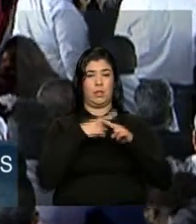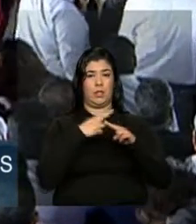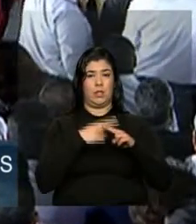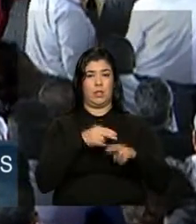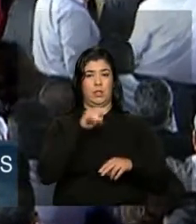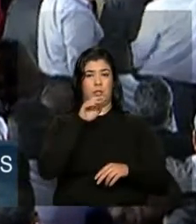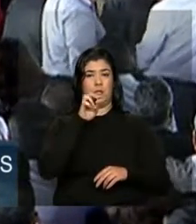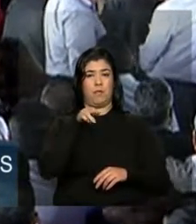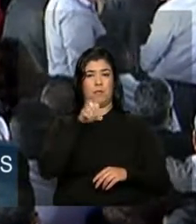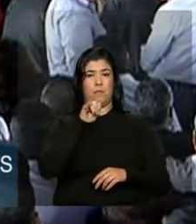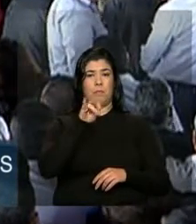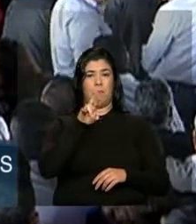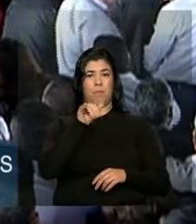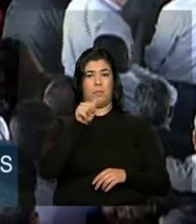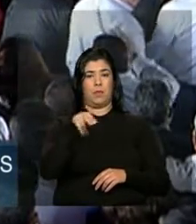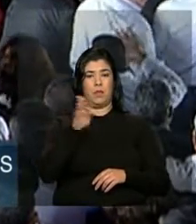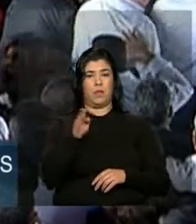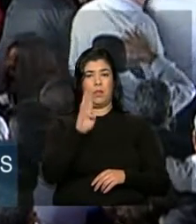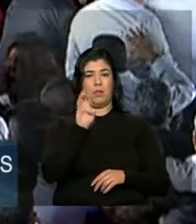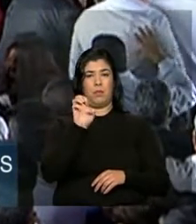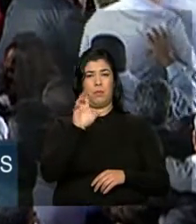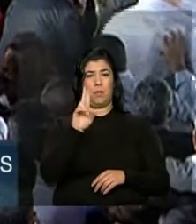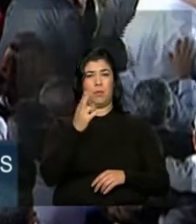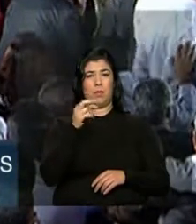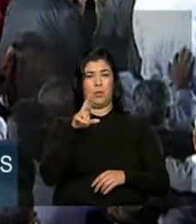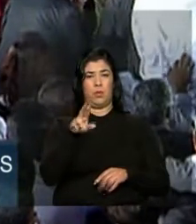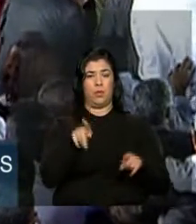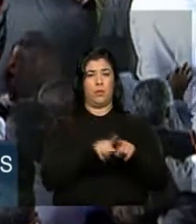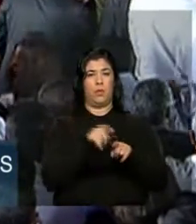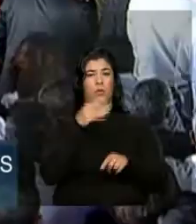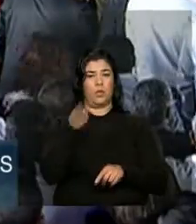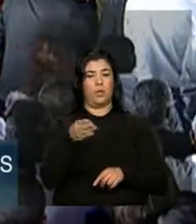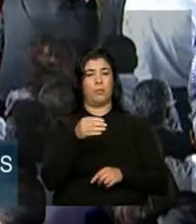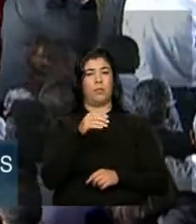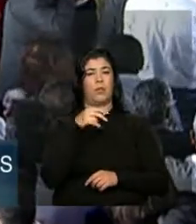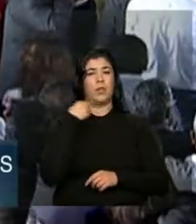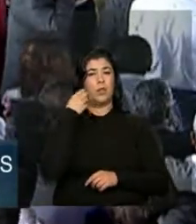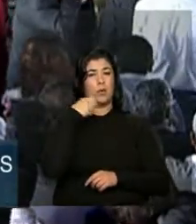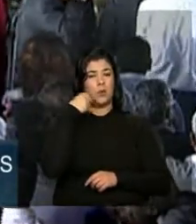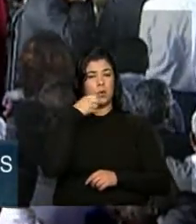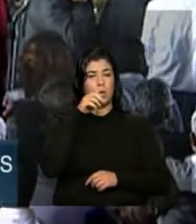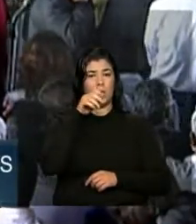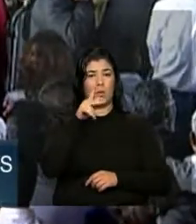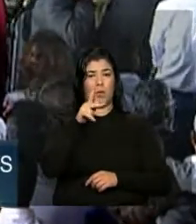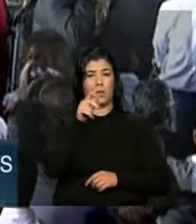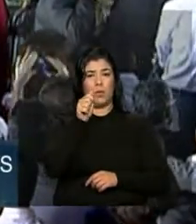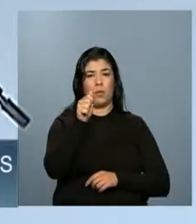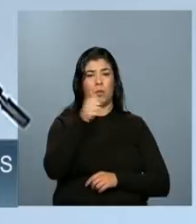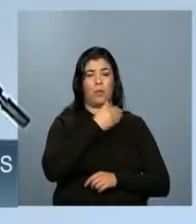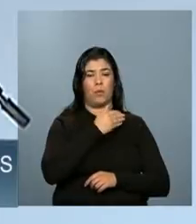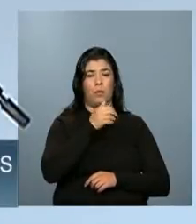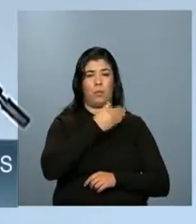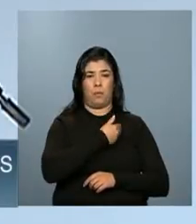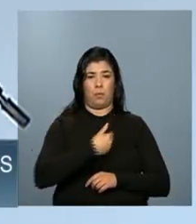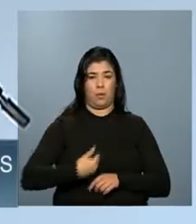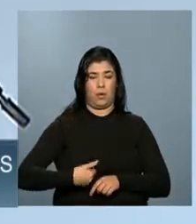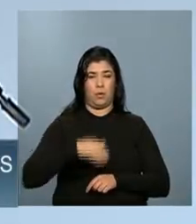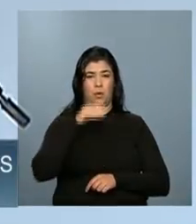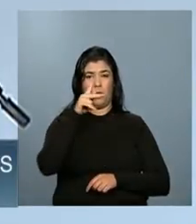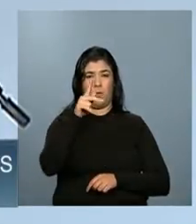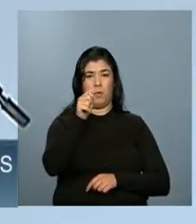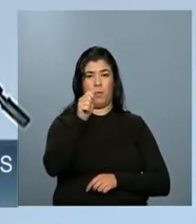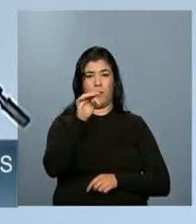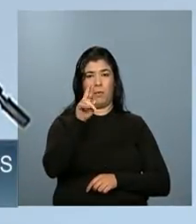Ananias, parlamentares aqui presentes, eu vou saudar todos os parlamentares aqui presentes, ex